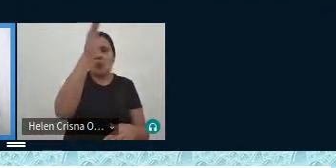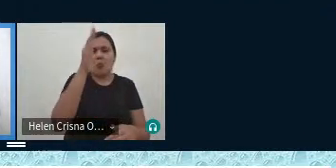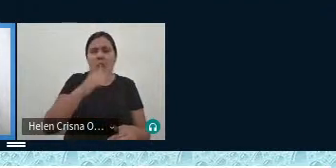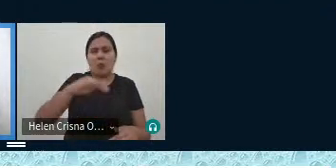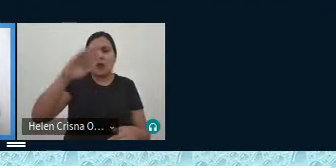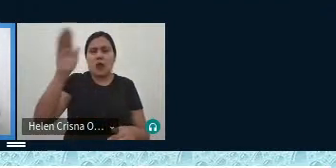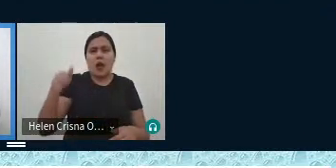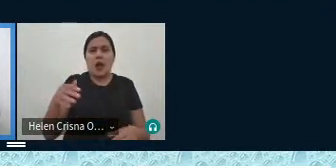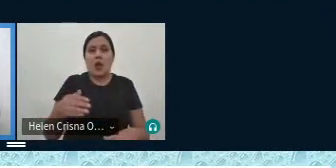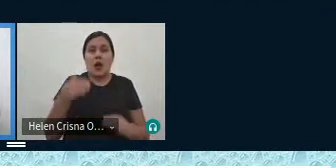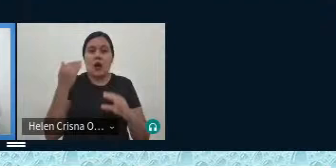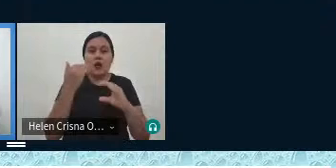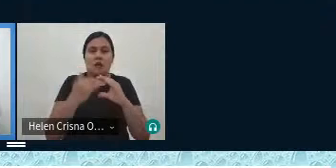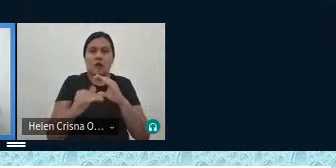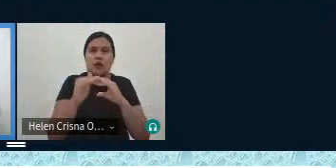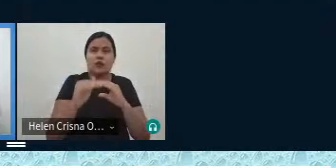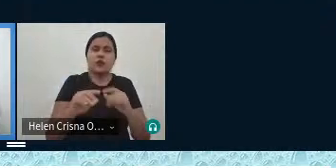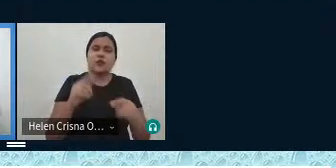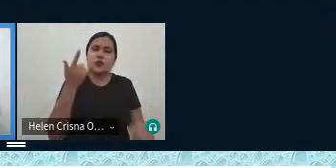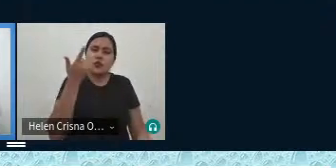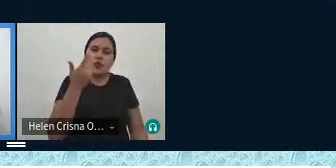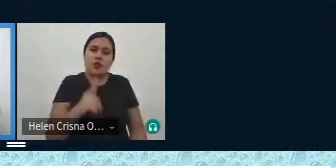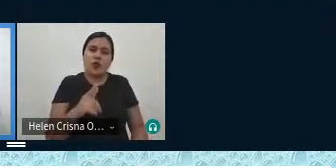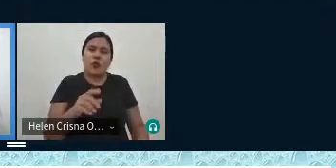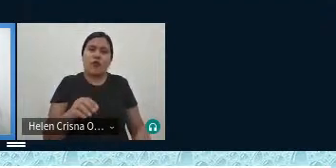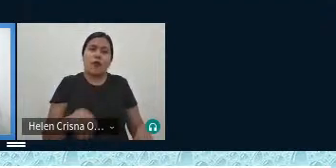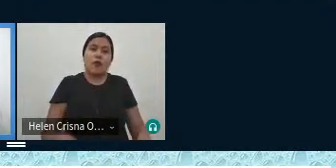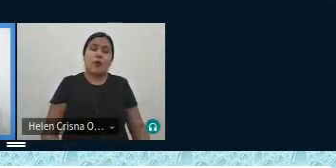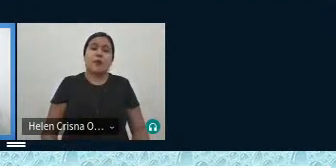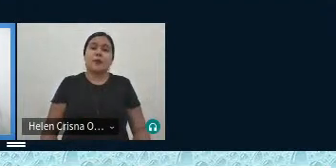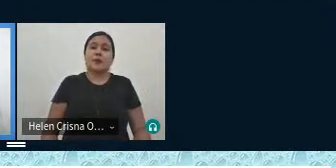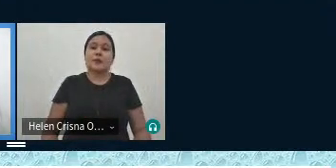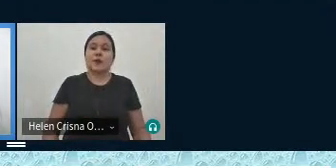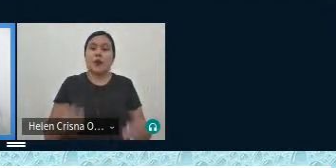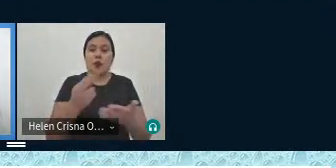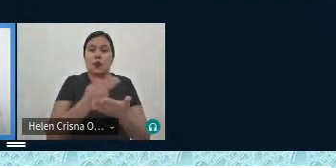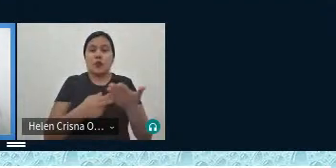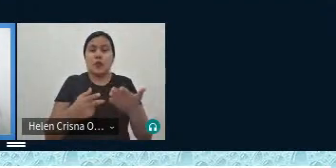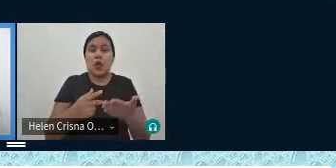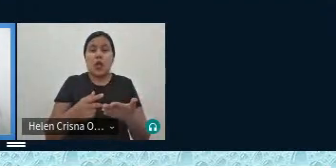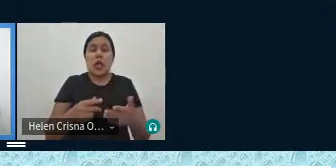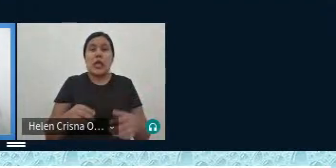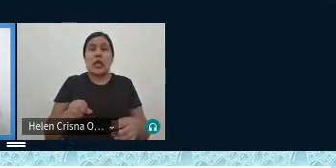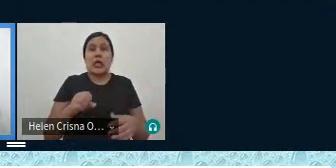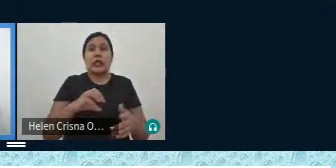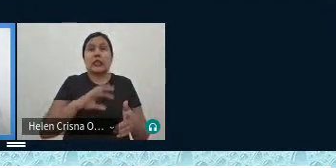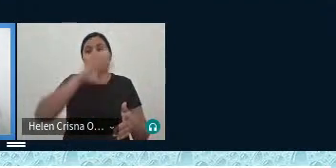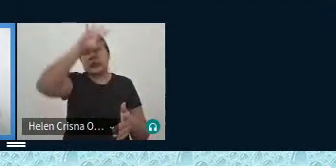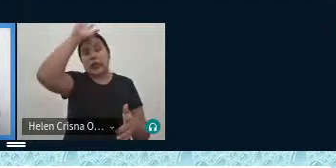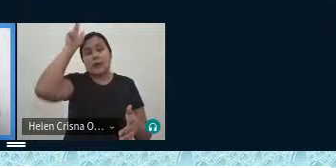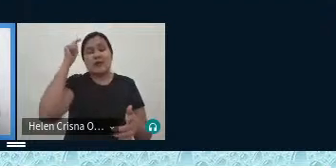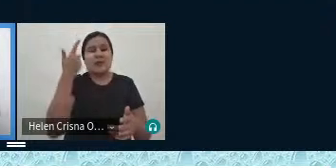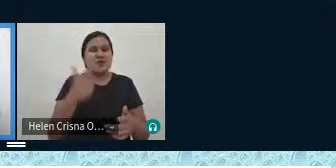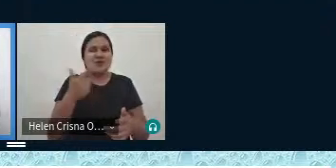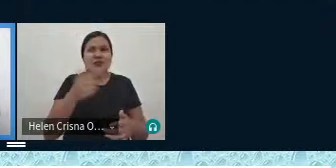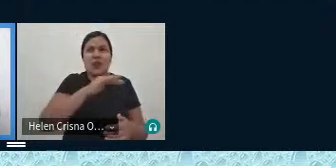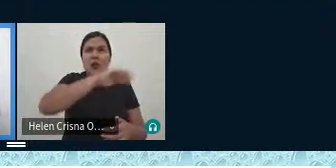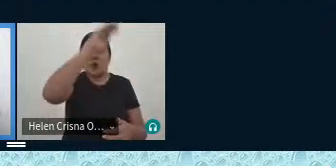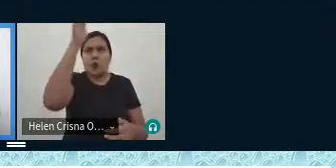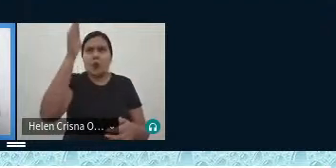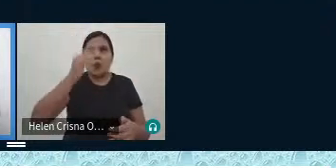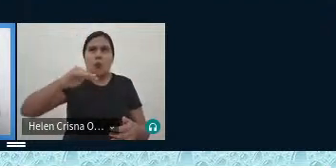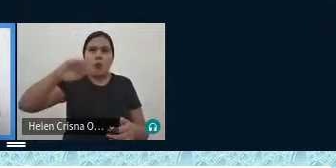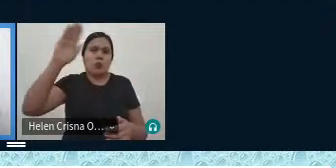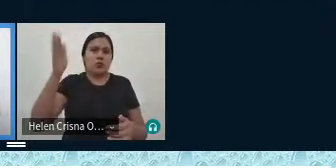o desenho e disse para ela na Amazônia nós não temos montanha vamos ver se a gente deixa essa imagem